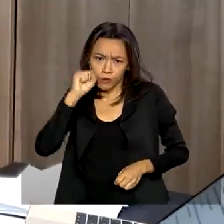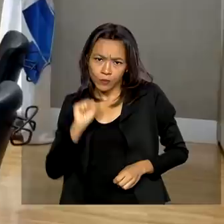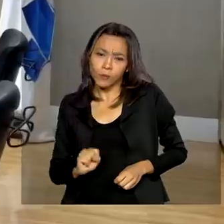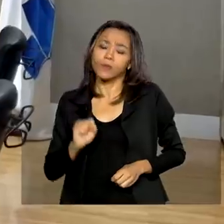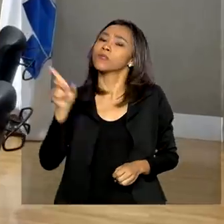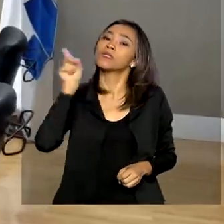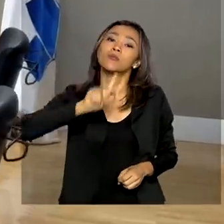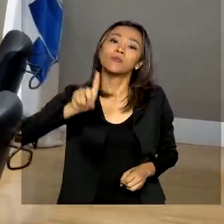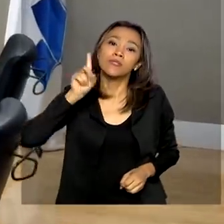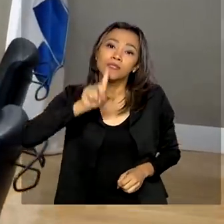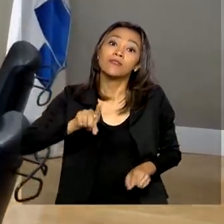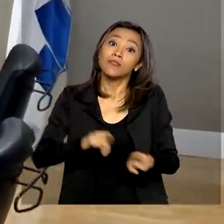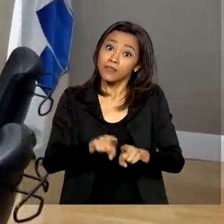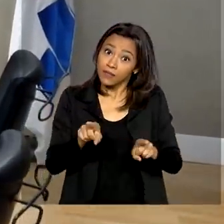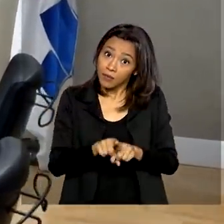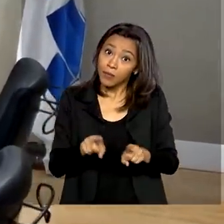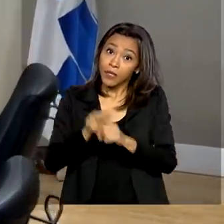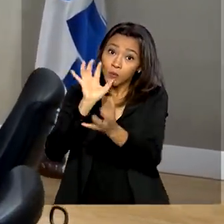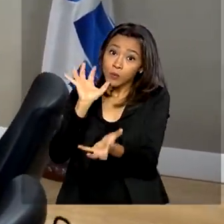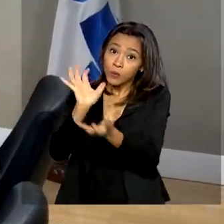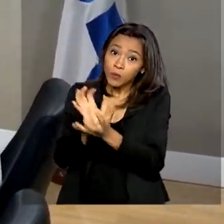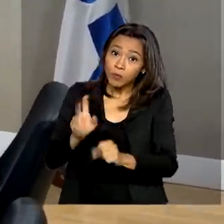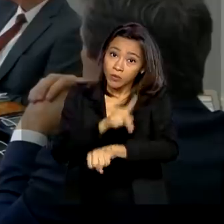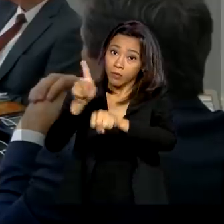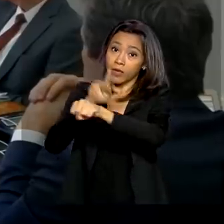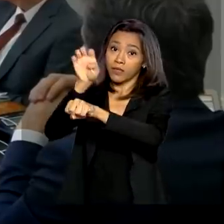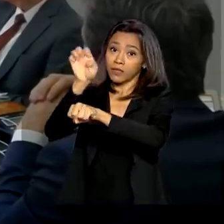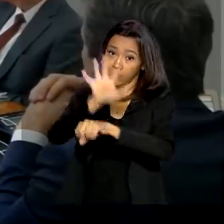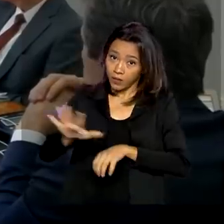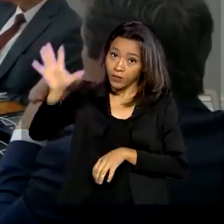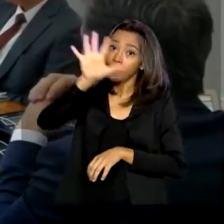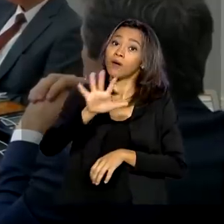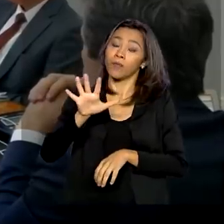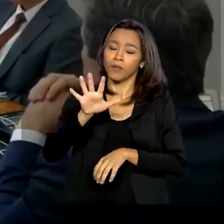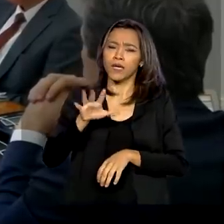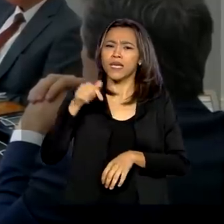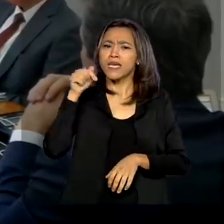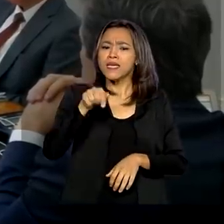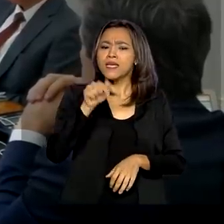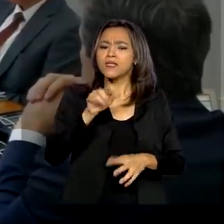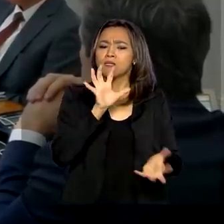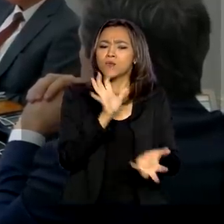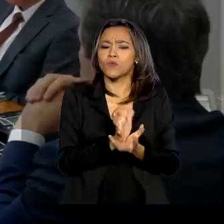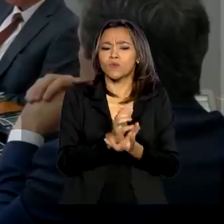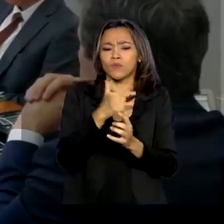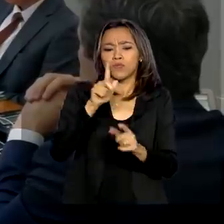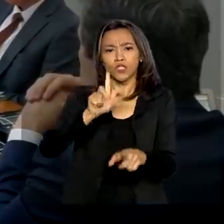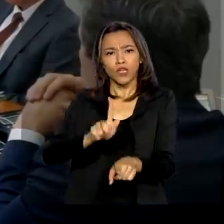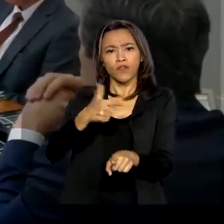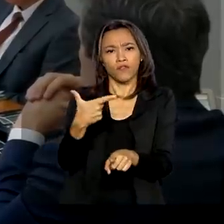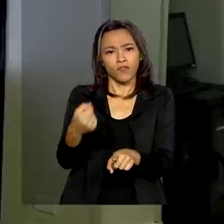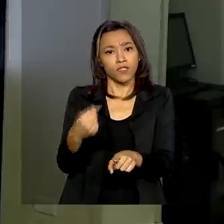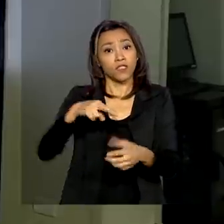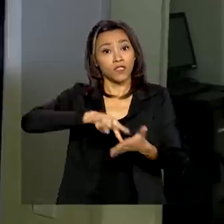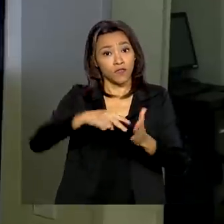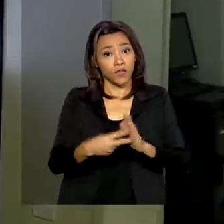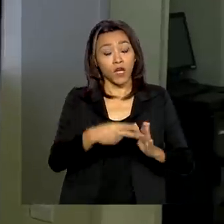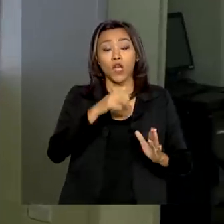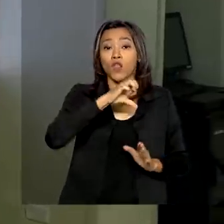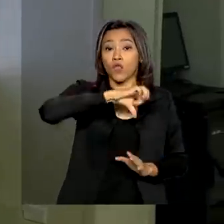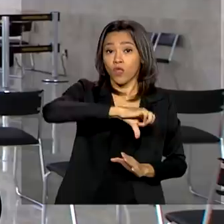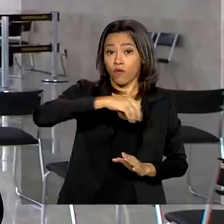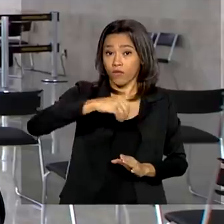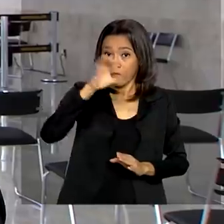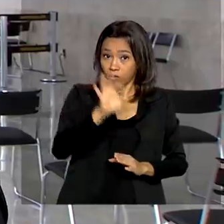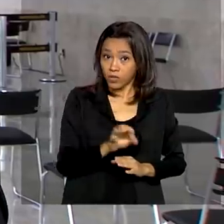Estados Unidos, além da União Europeia. O G20 representa 90% do PIB mundial, 80